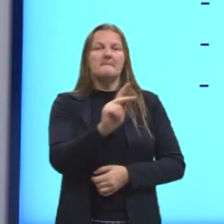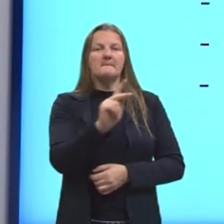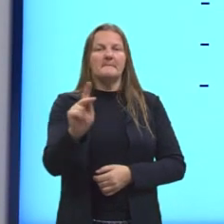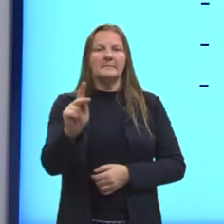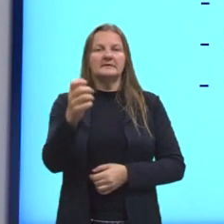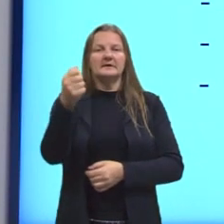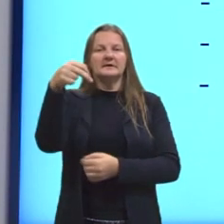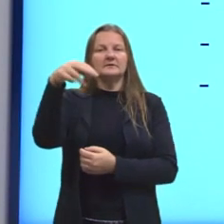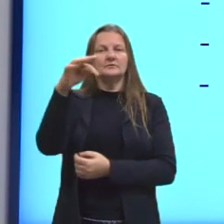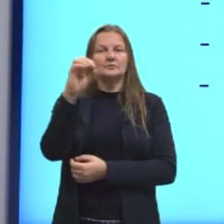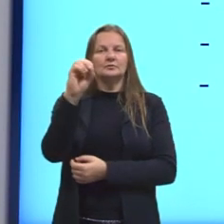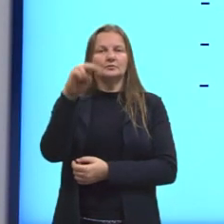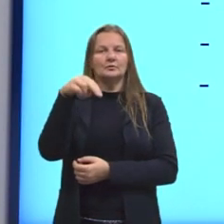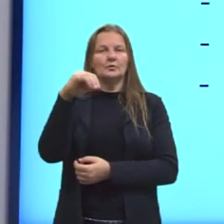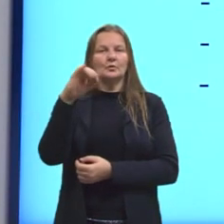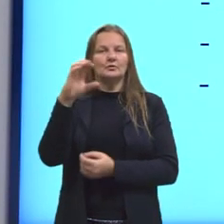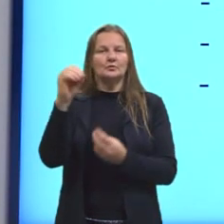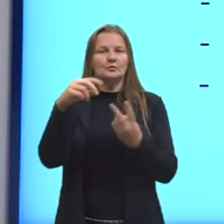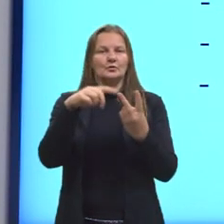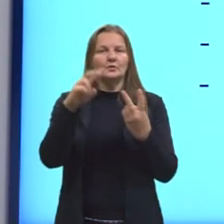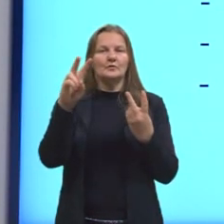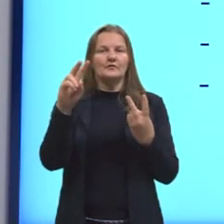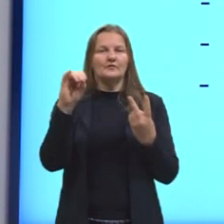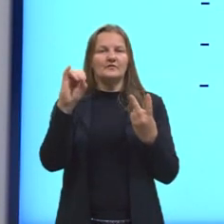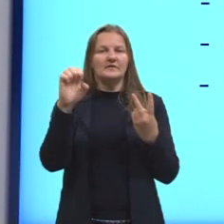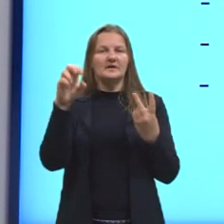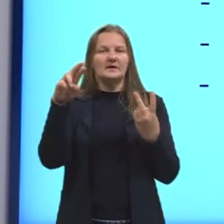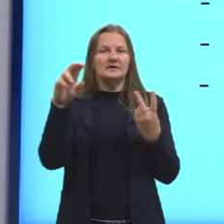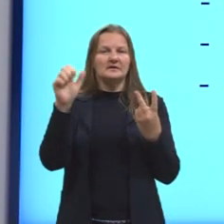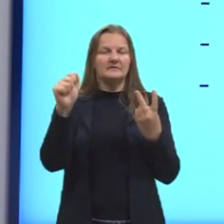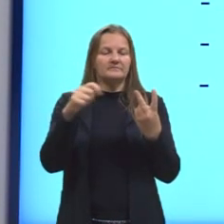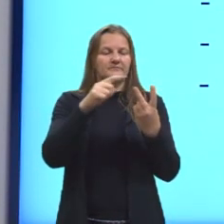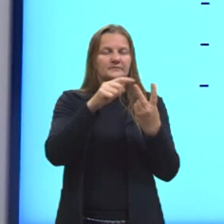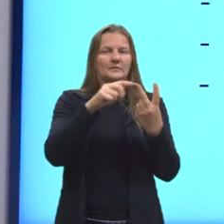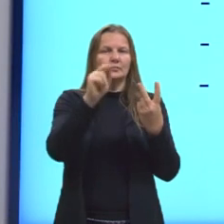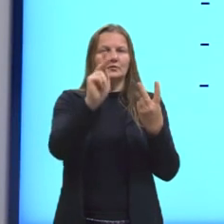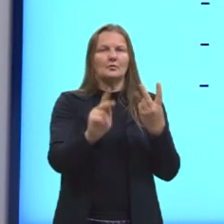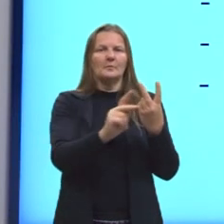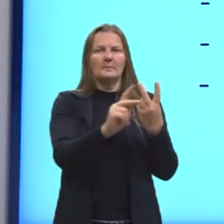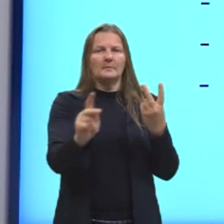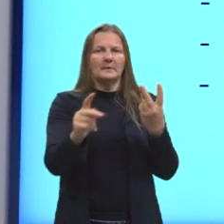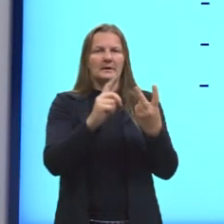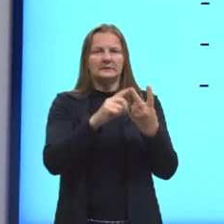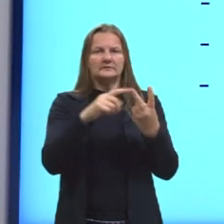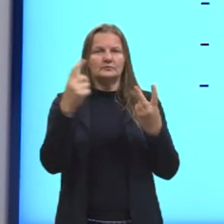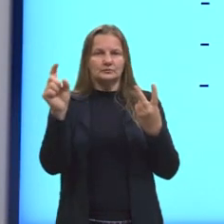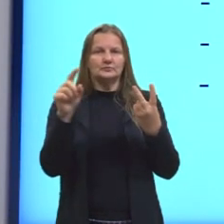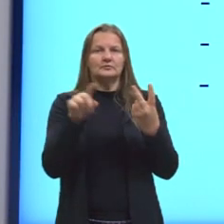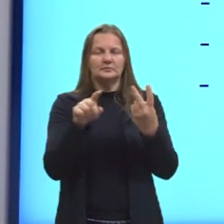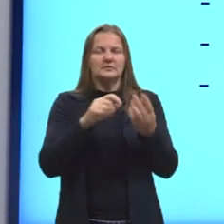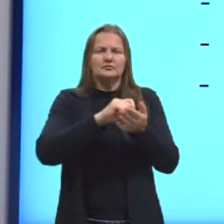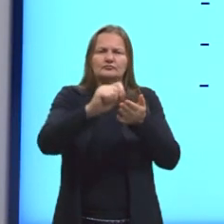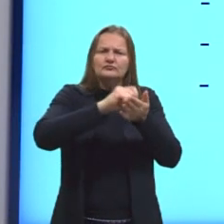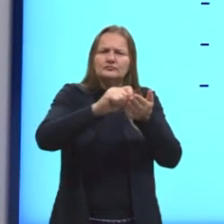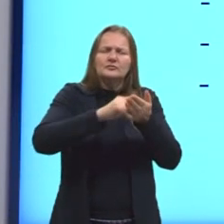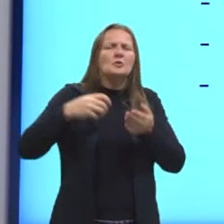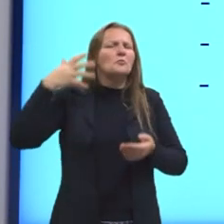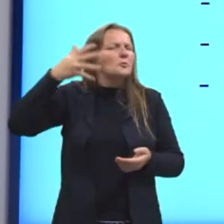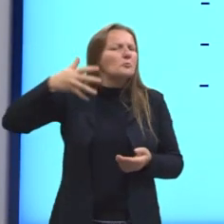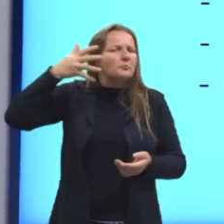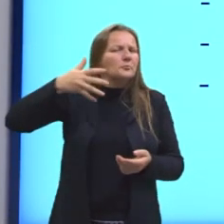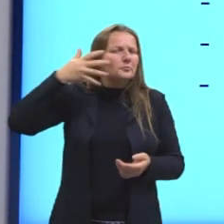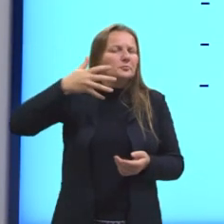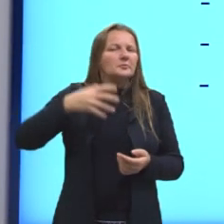um rival dele, que era o padre André João Antônio, e os dois escreviam, pregavam.